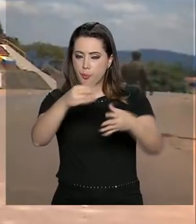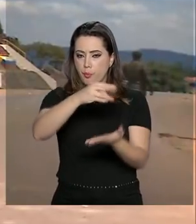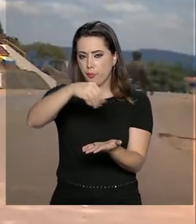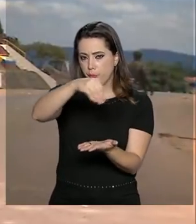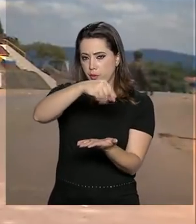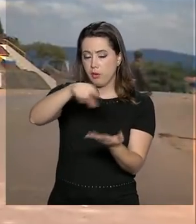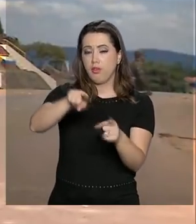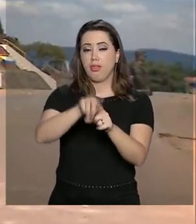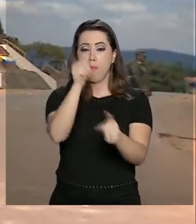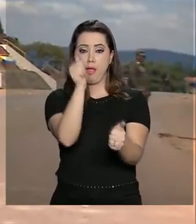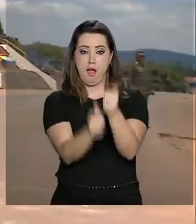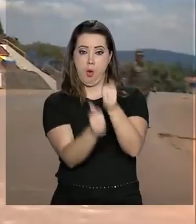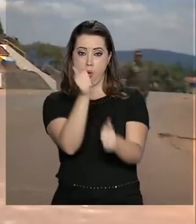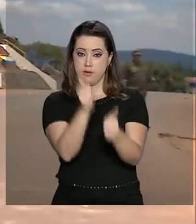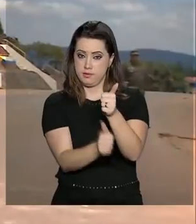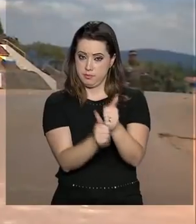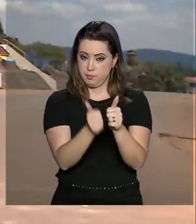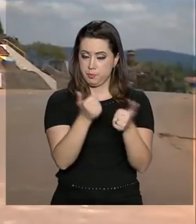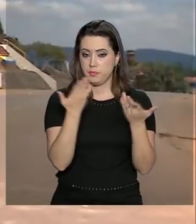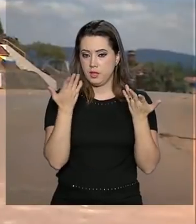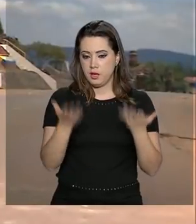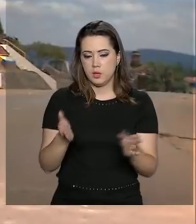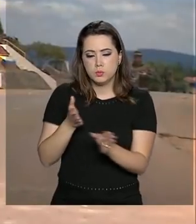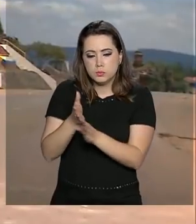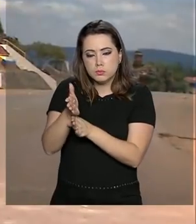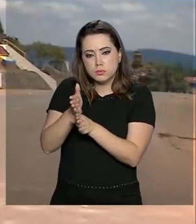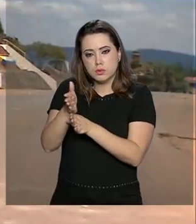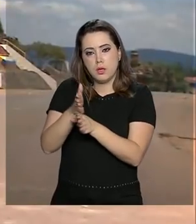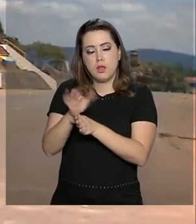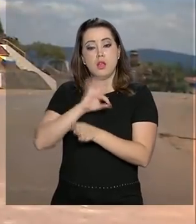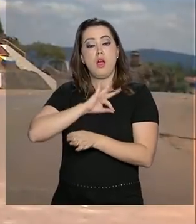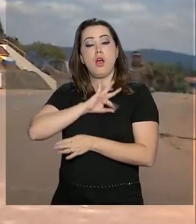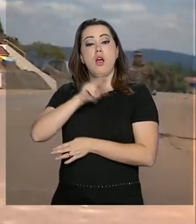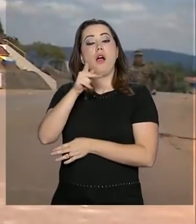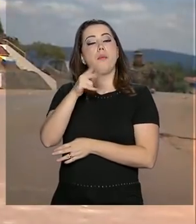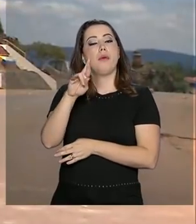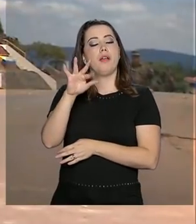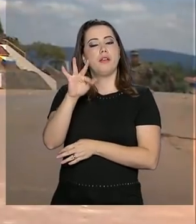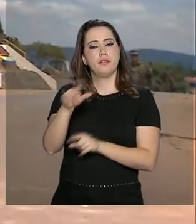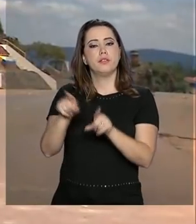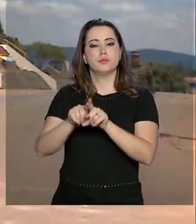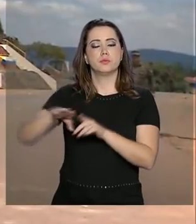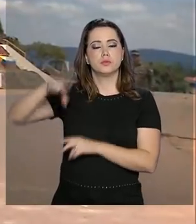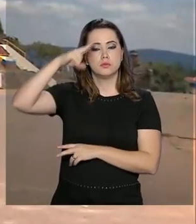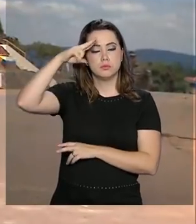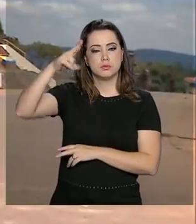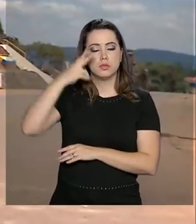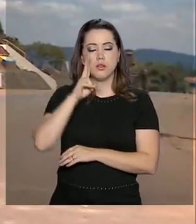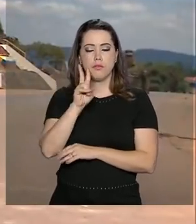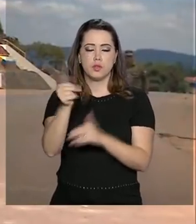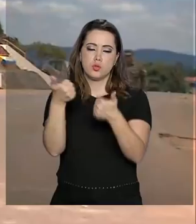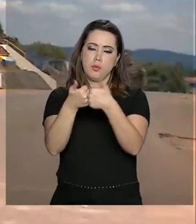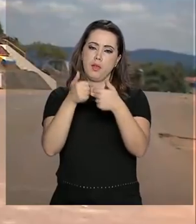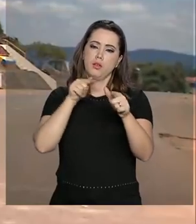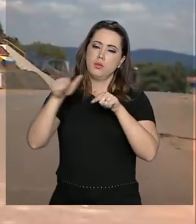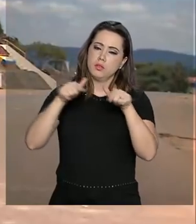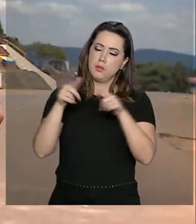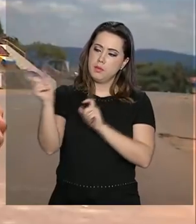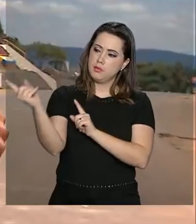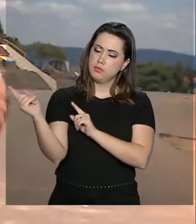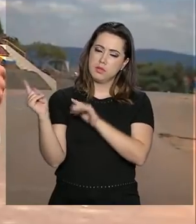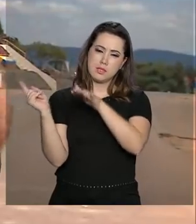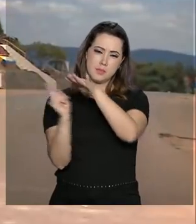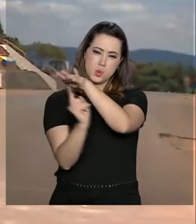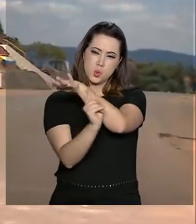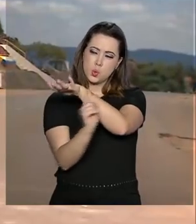faixa de fronteira, agentes da Polícia Rodoviária Federal e do Exército Brasileiro acompanham a movimentação de pessoas que